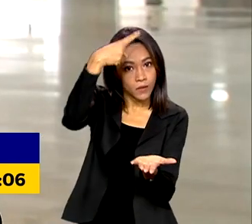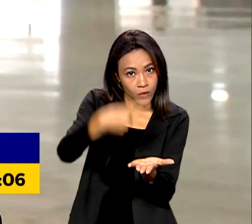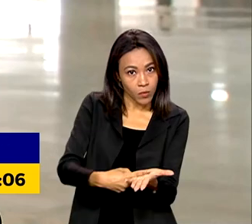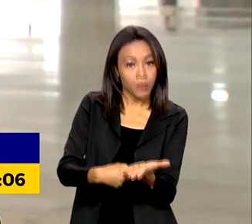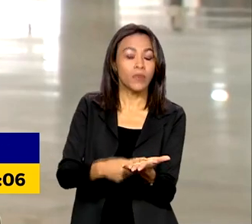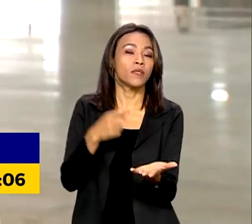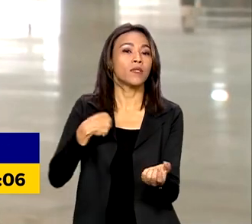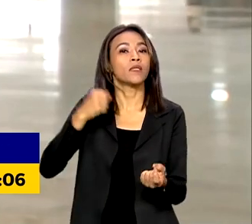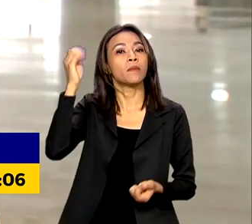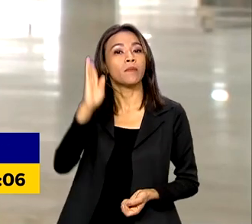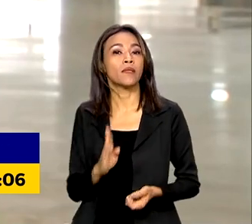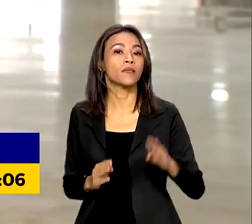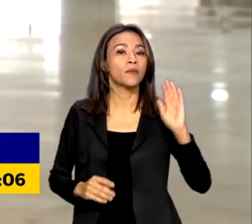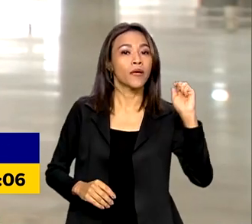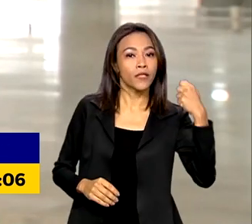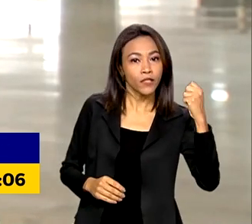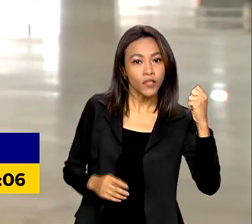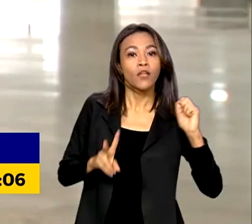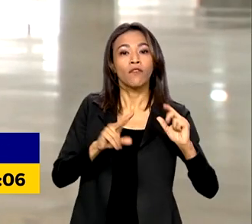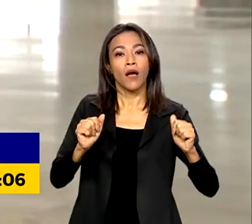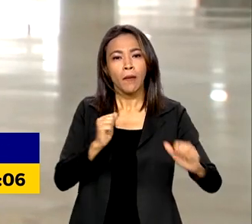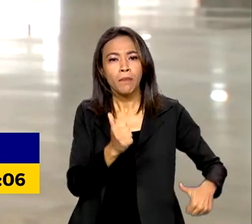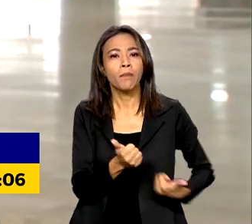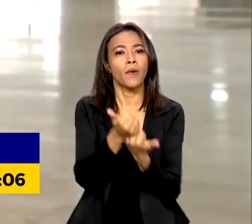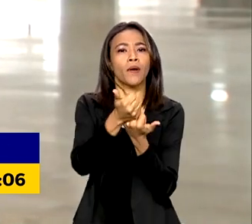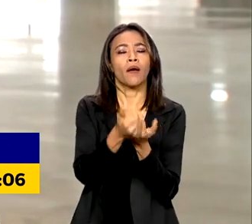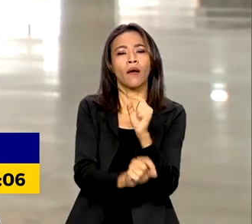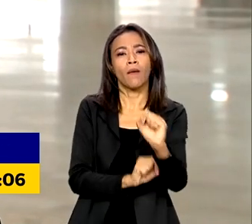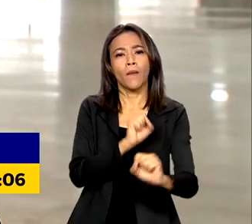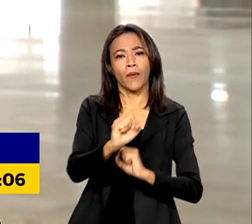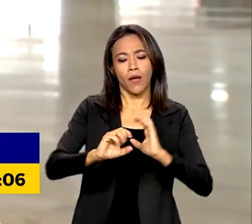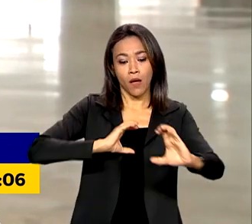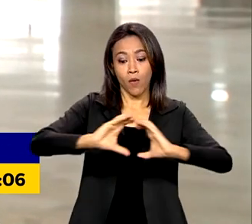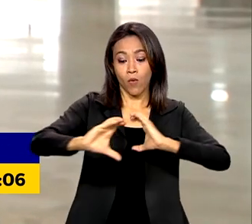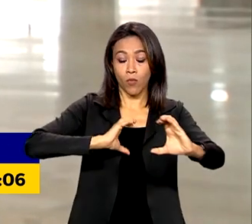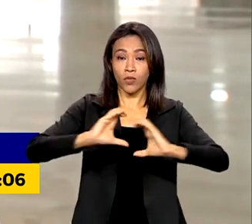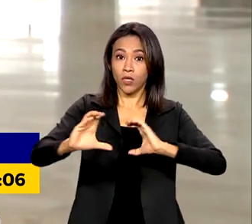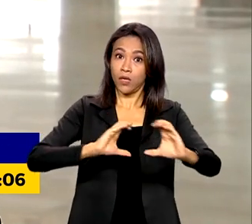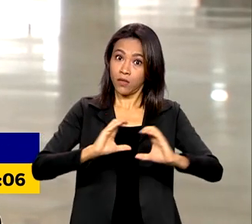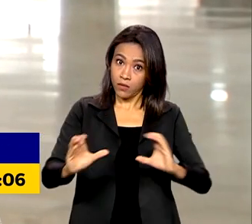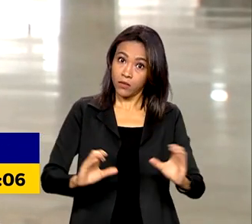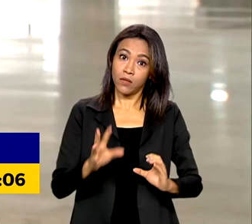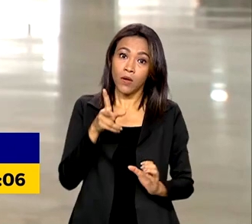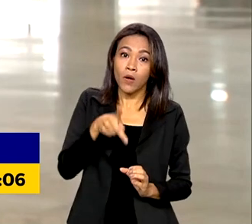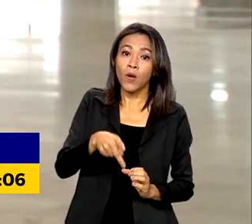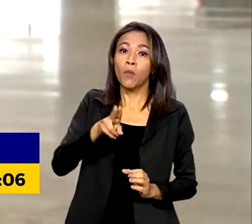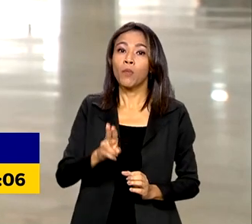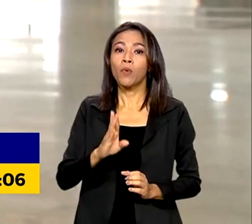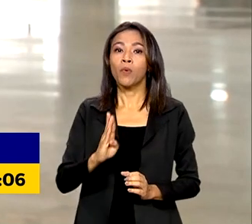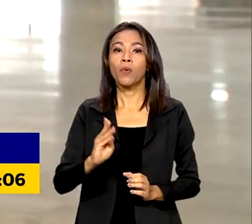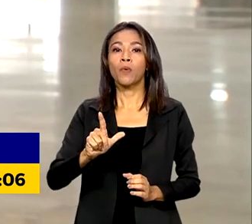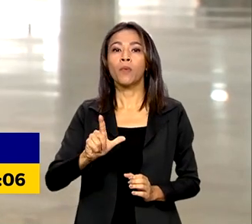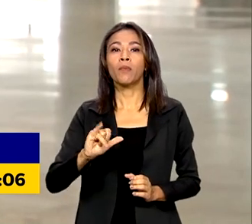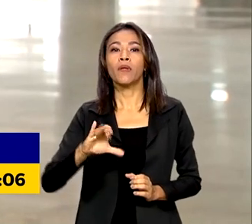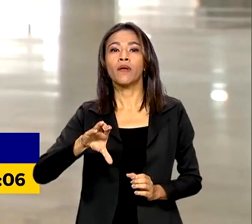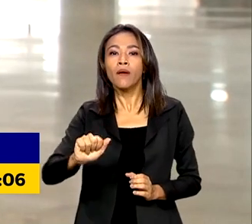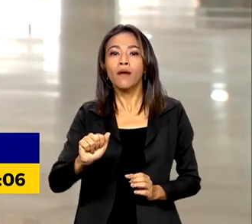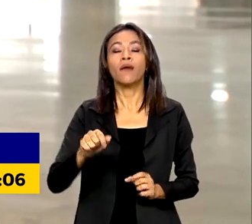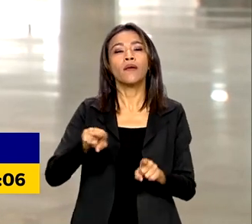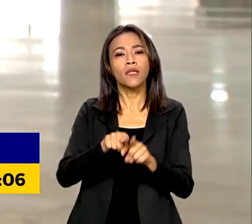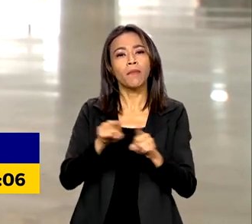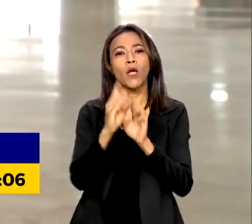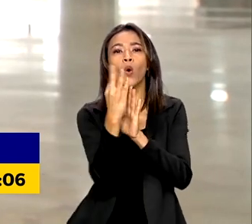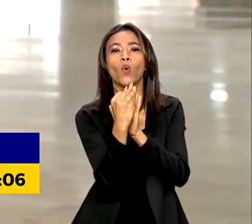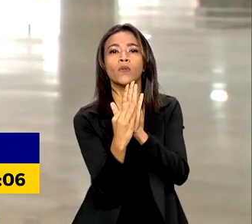Brasil e Argentina deve fortalecer ainda mais a comunicação pública e a produção de conteúdos. Entre os